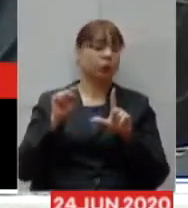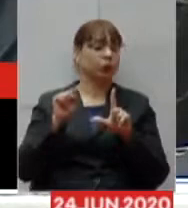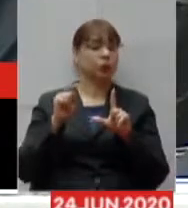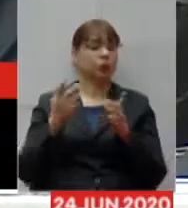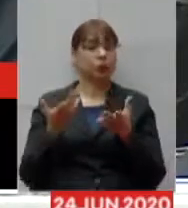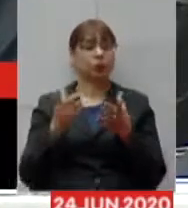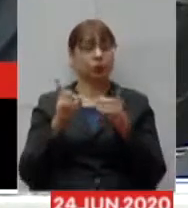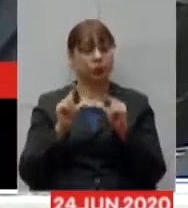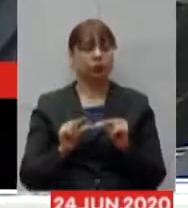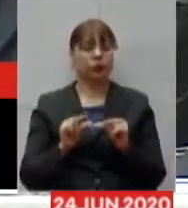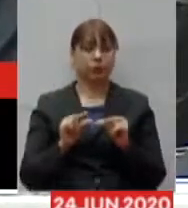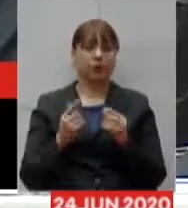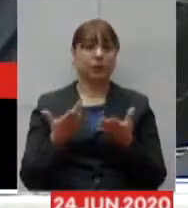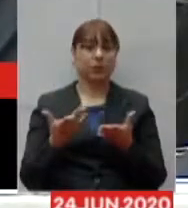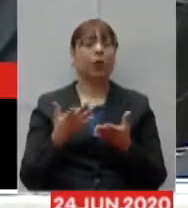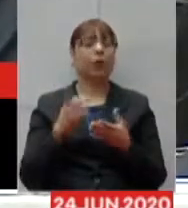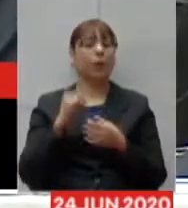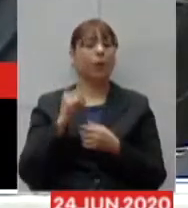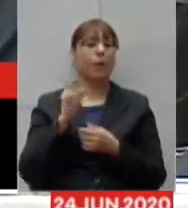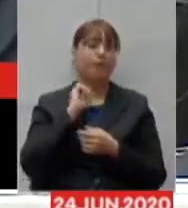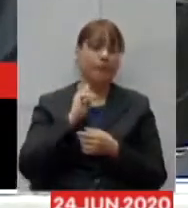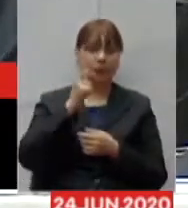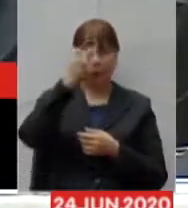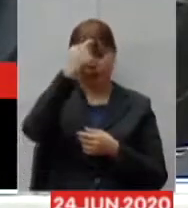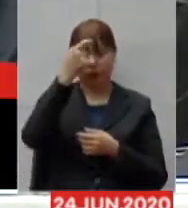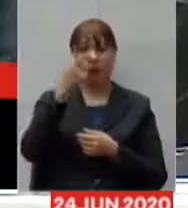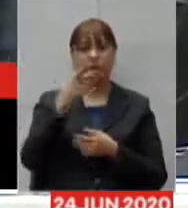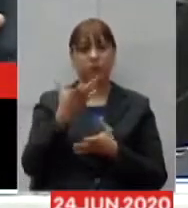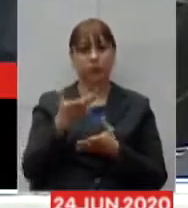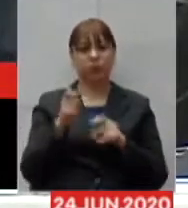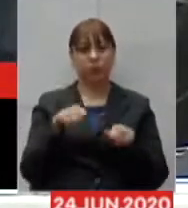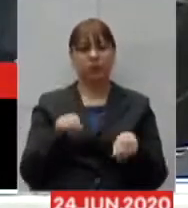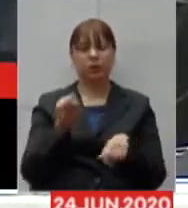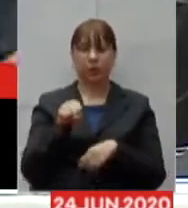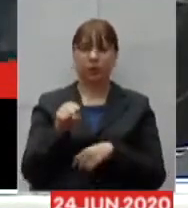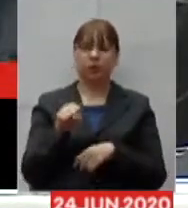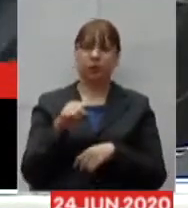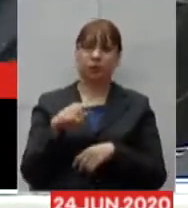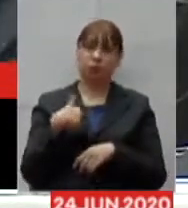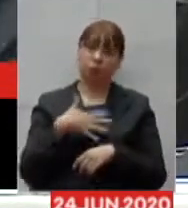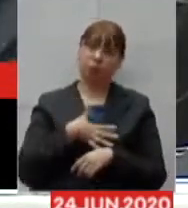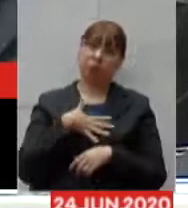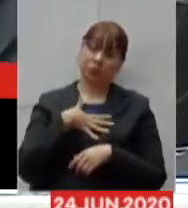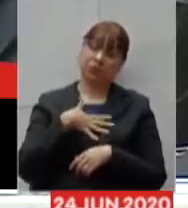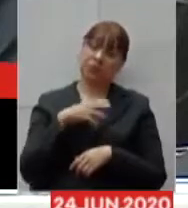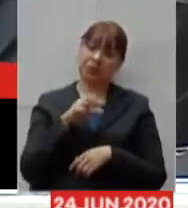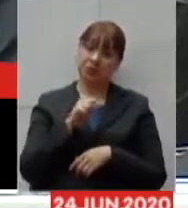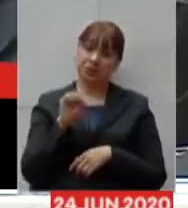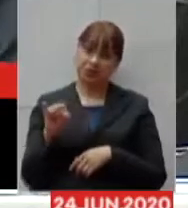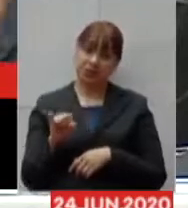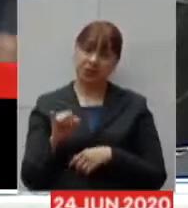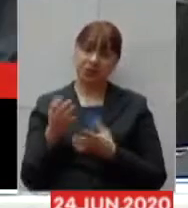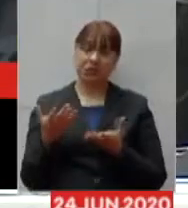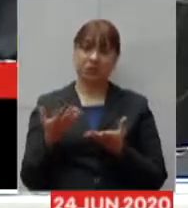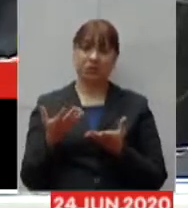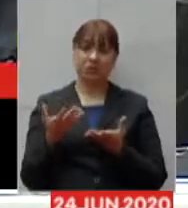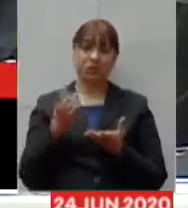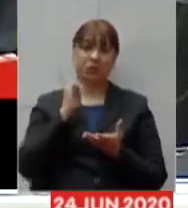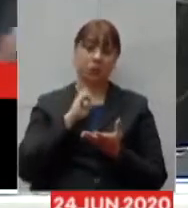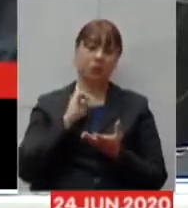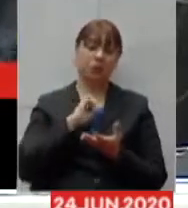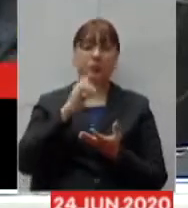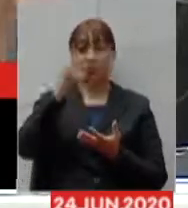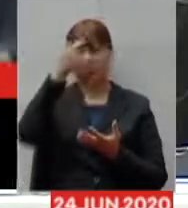o Minas Consciente ele tem uma lógica assim para mim eu já estaria satisfeito se o Minas Consciente não tivesse deixado